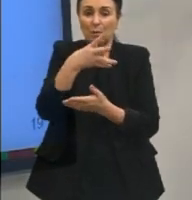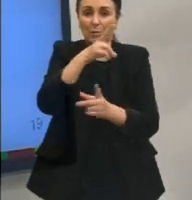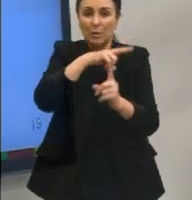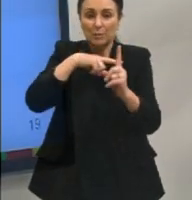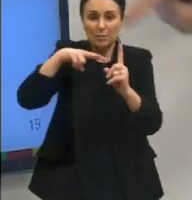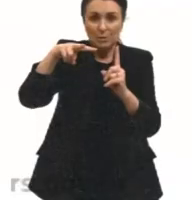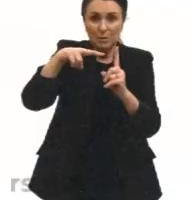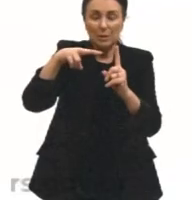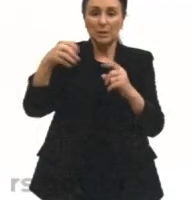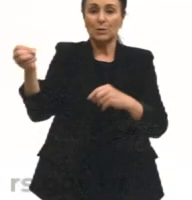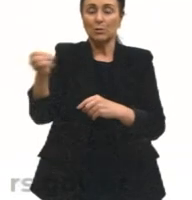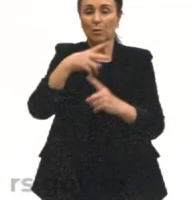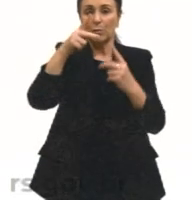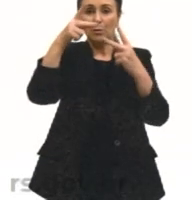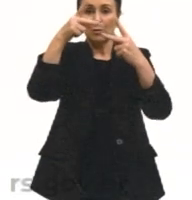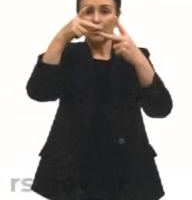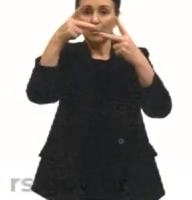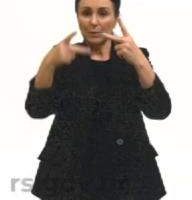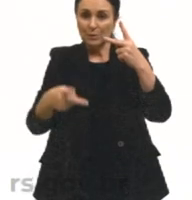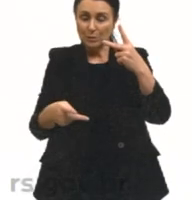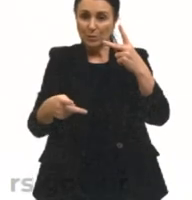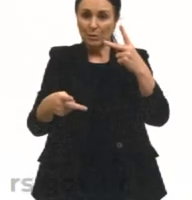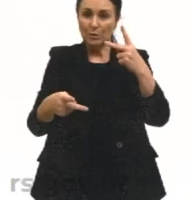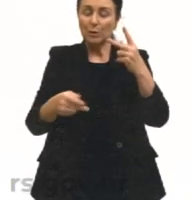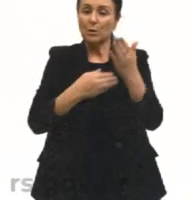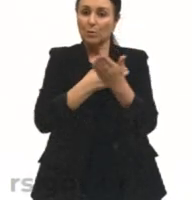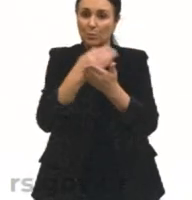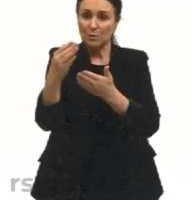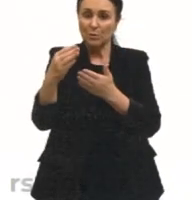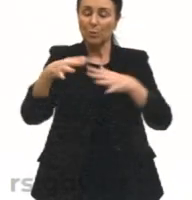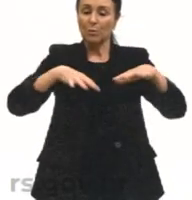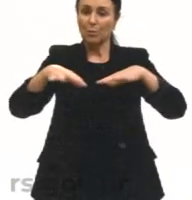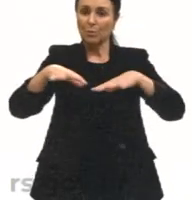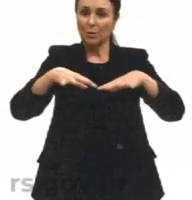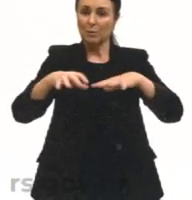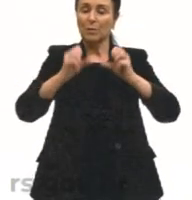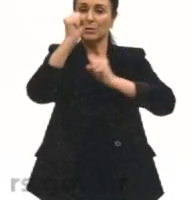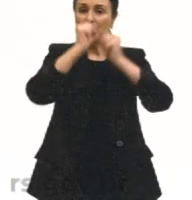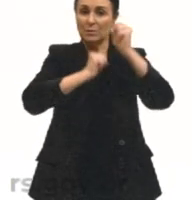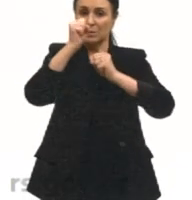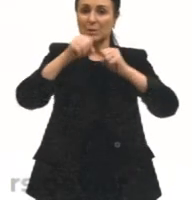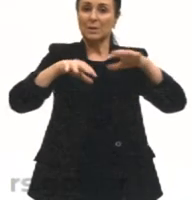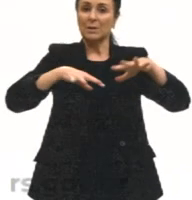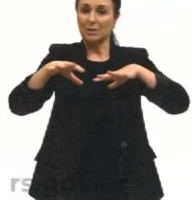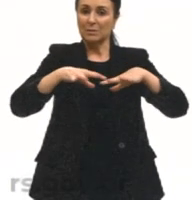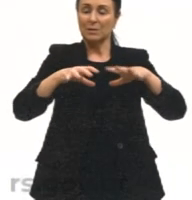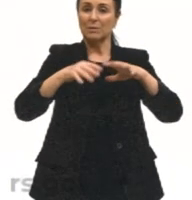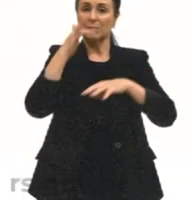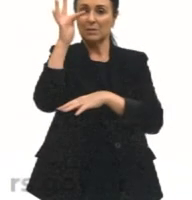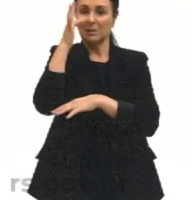nesse novo paradigma gerado pela revolução industrial e também pela revolução francesa.